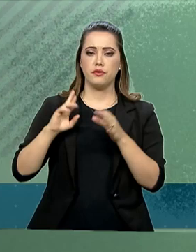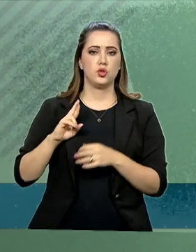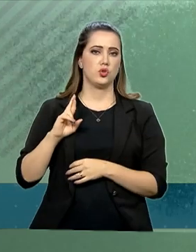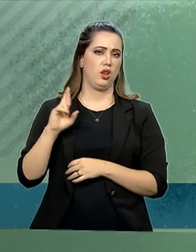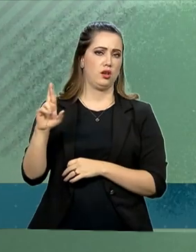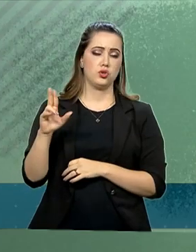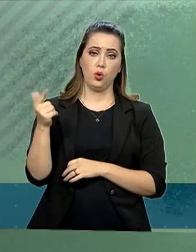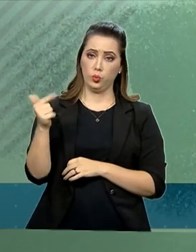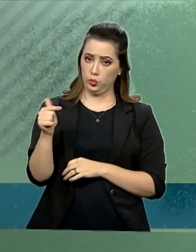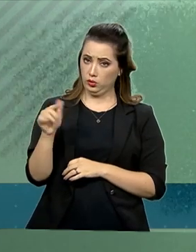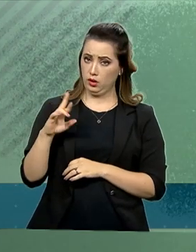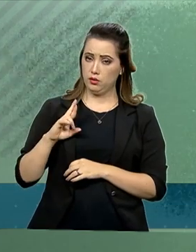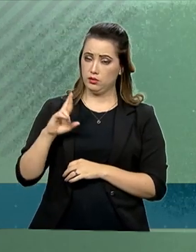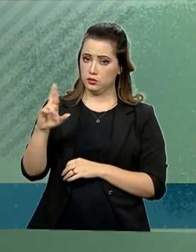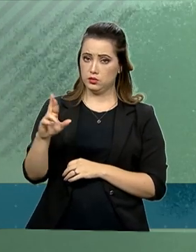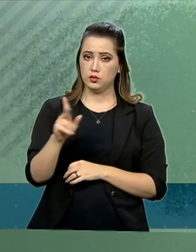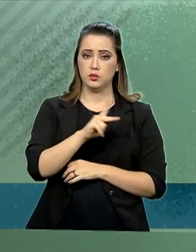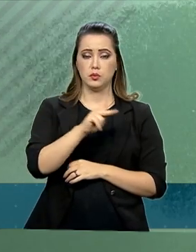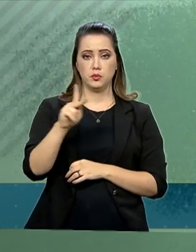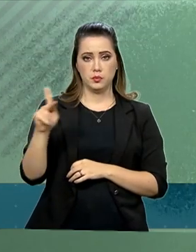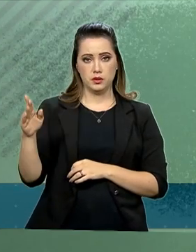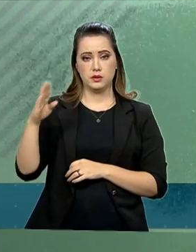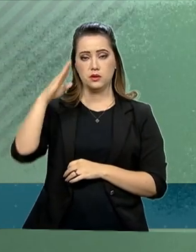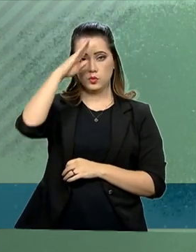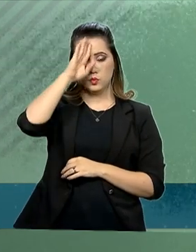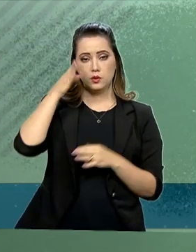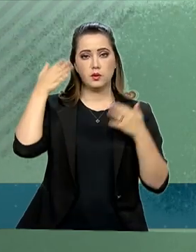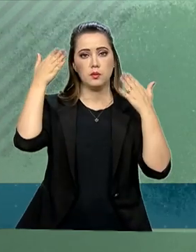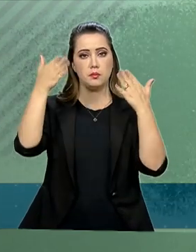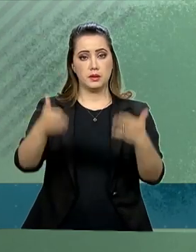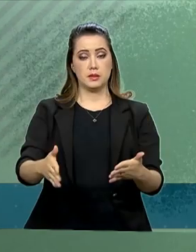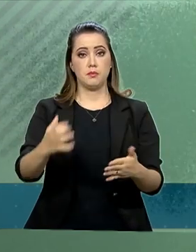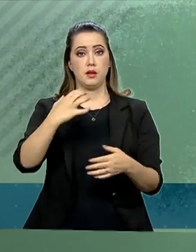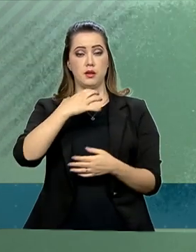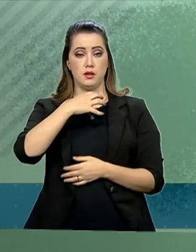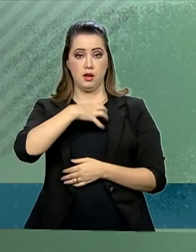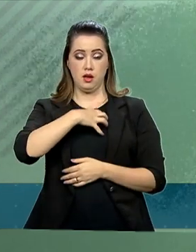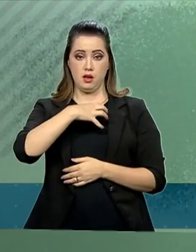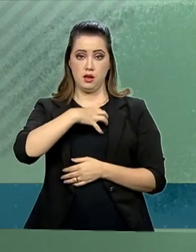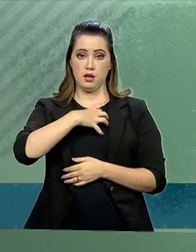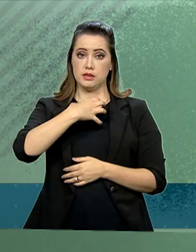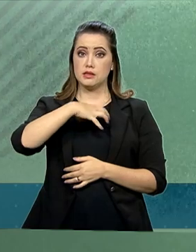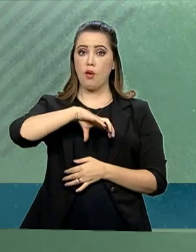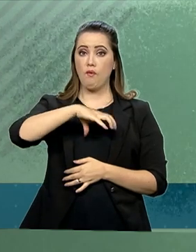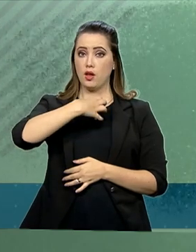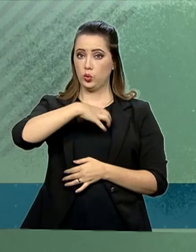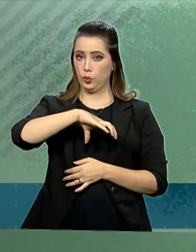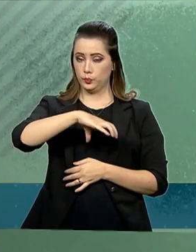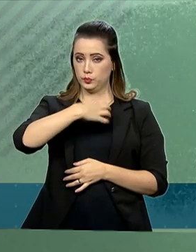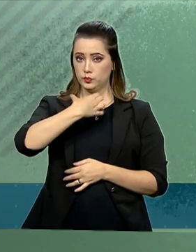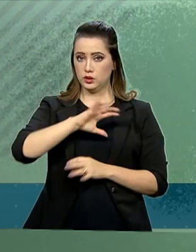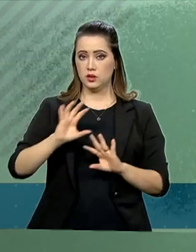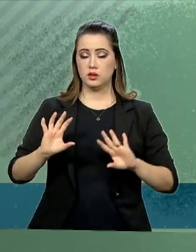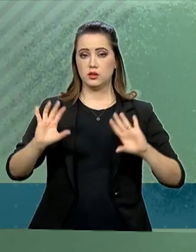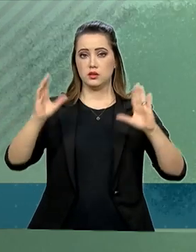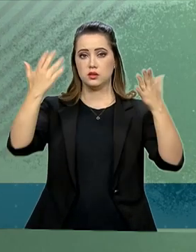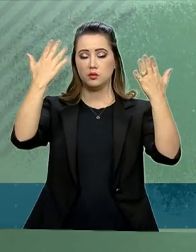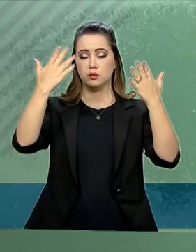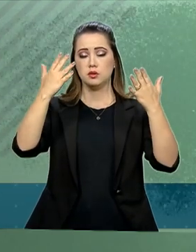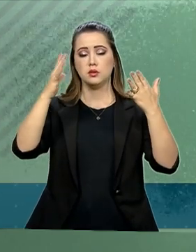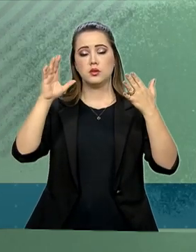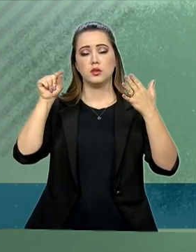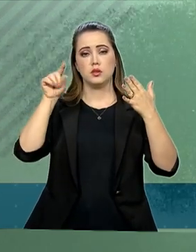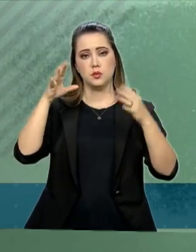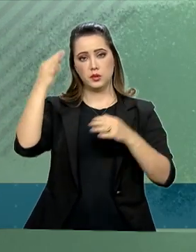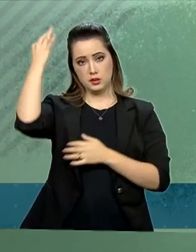presidente participará, no dia 20 de outubro, em Salvador, das comemorações de canonização da